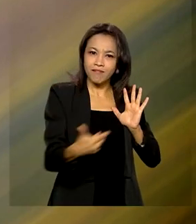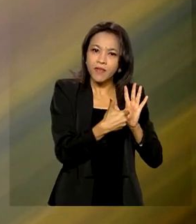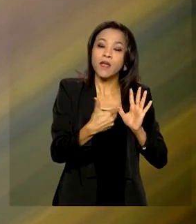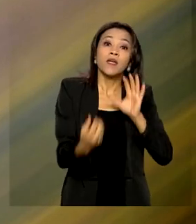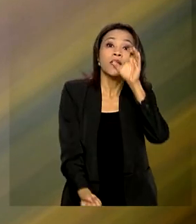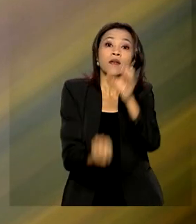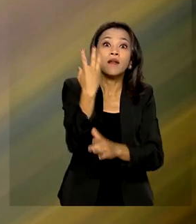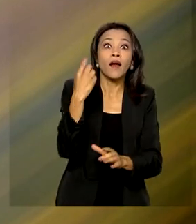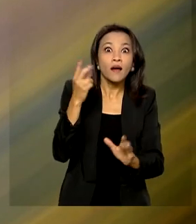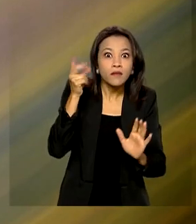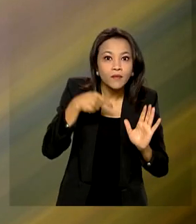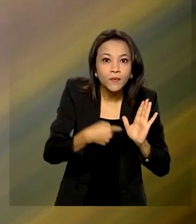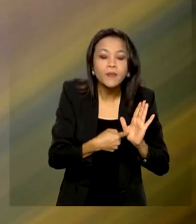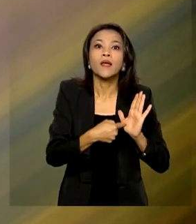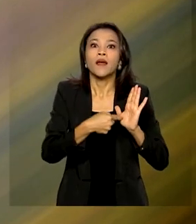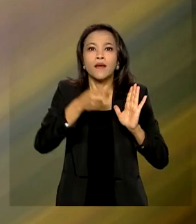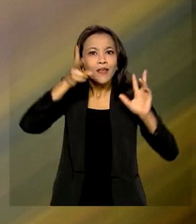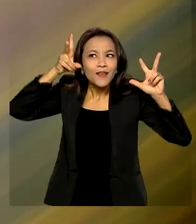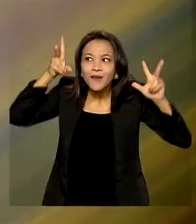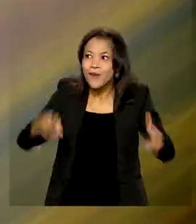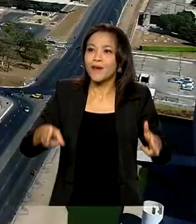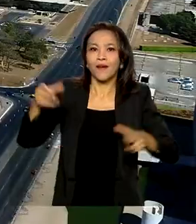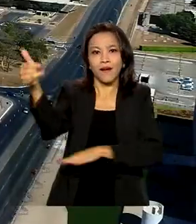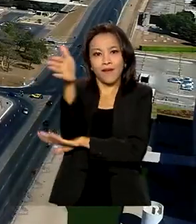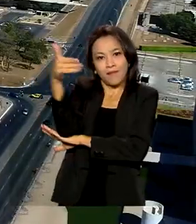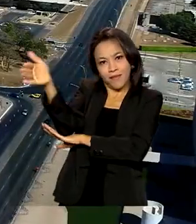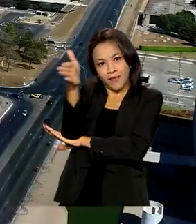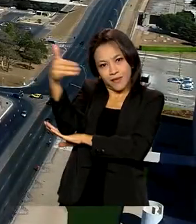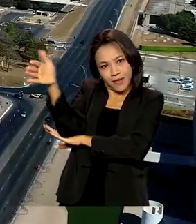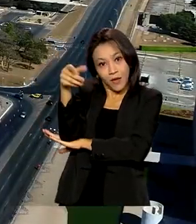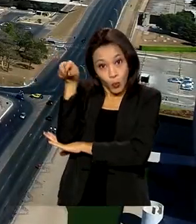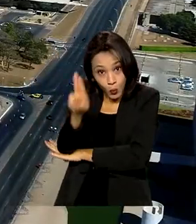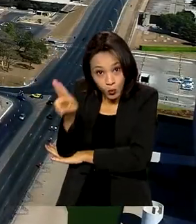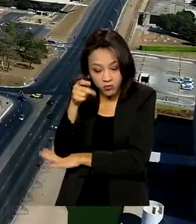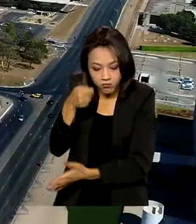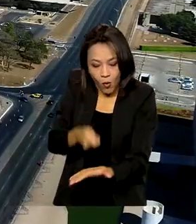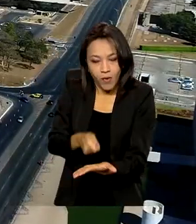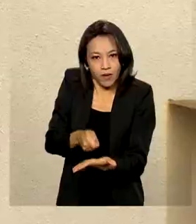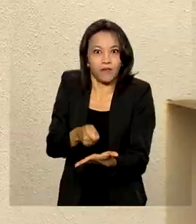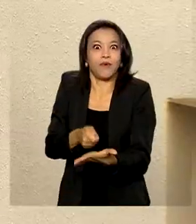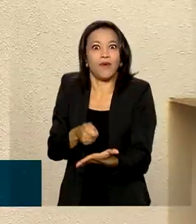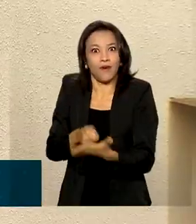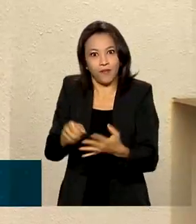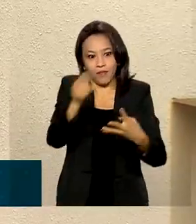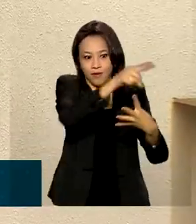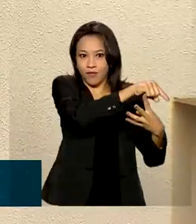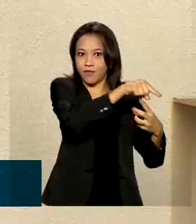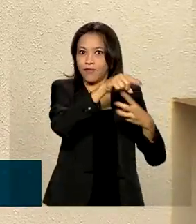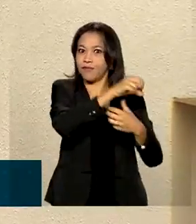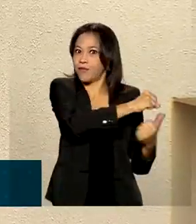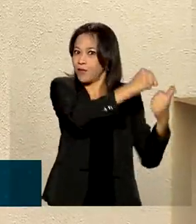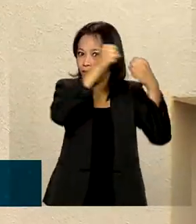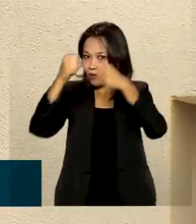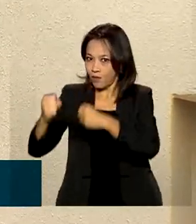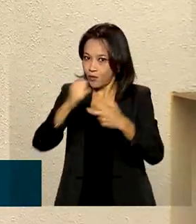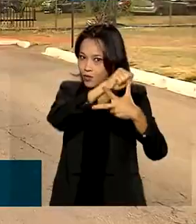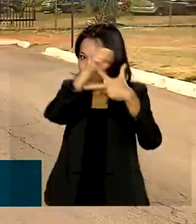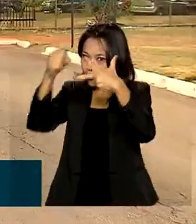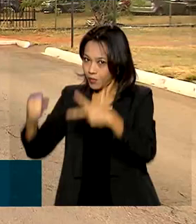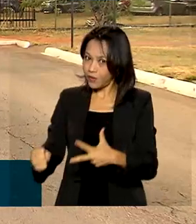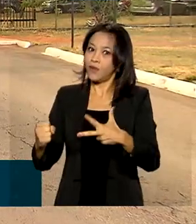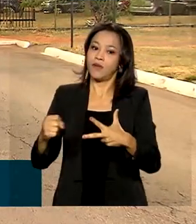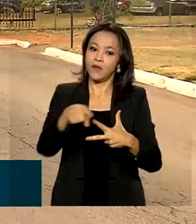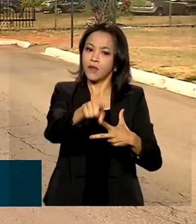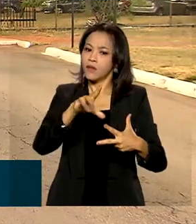criado ao mesmo tempo que a bandeira brasileira. O uso é obrigatório pelos poderes. O brasão nacional está presente